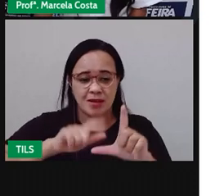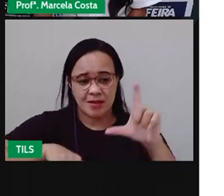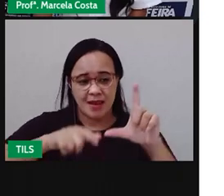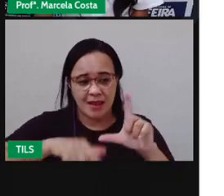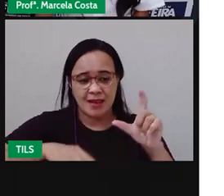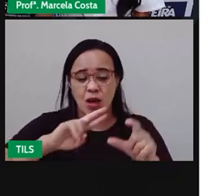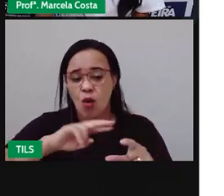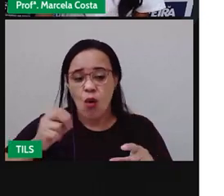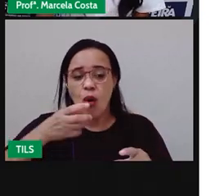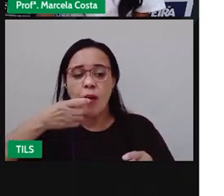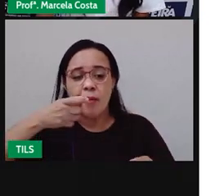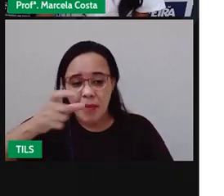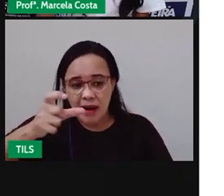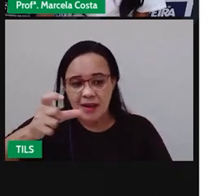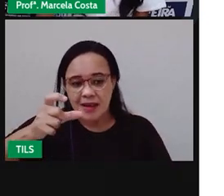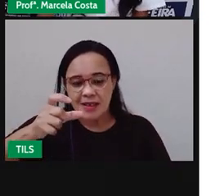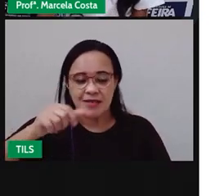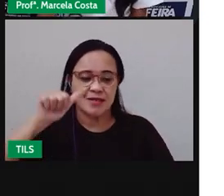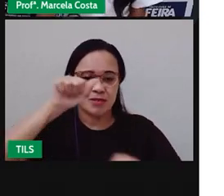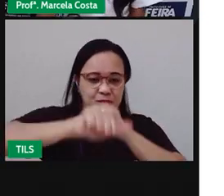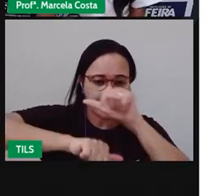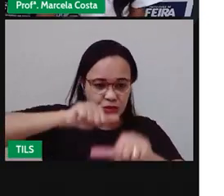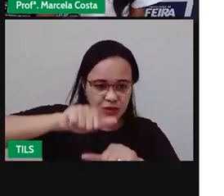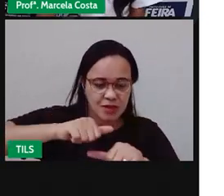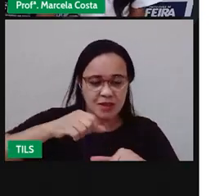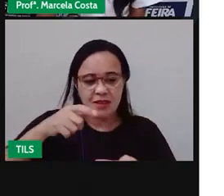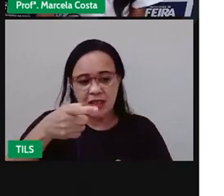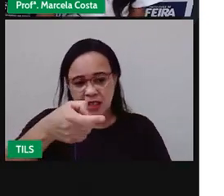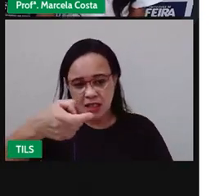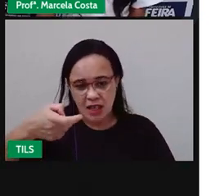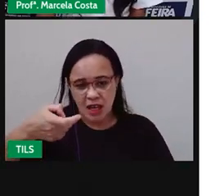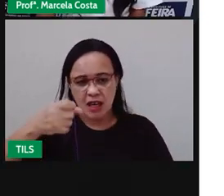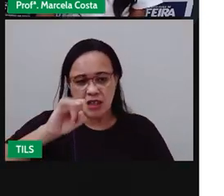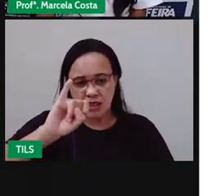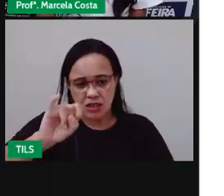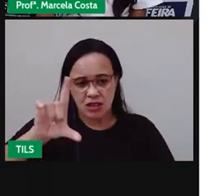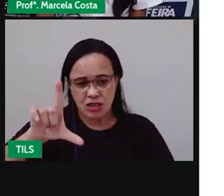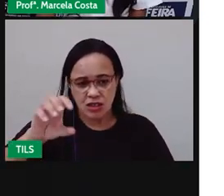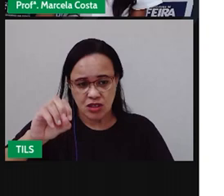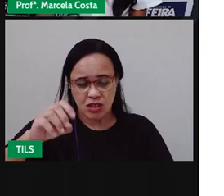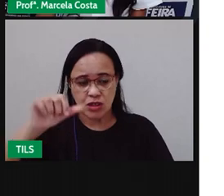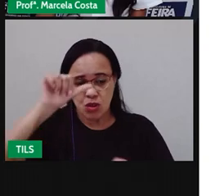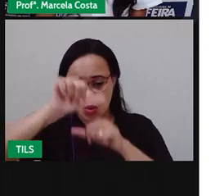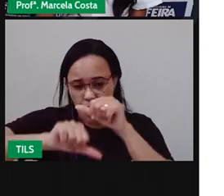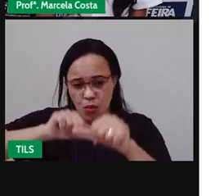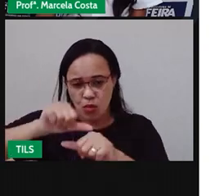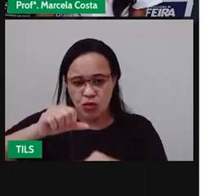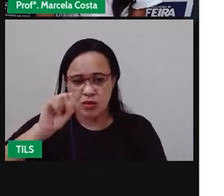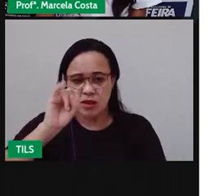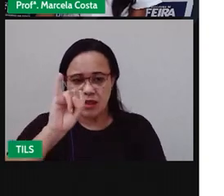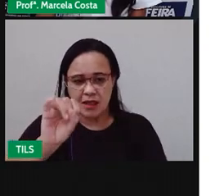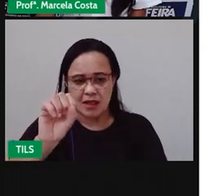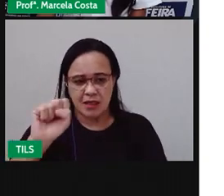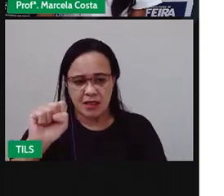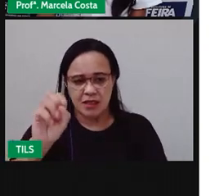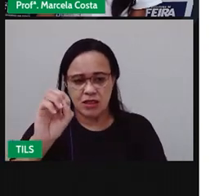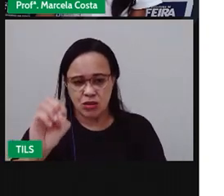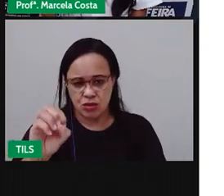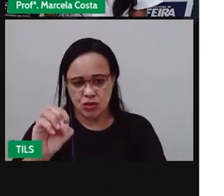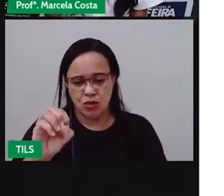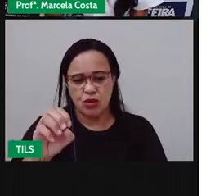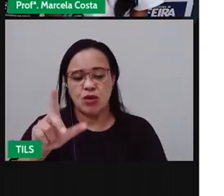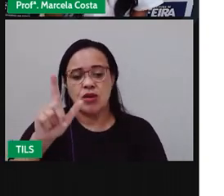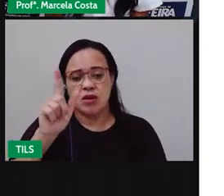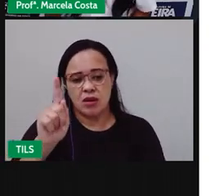Eu vou trocar xilo por iso. E vai ficar isogravura.